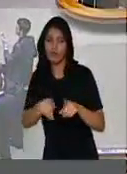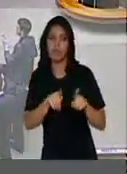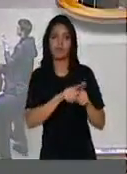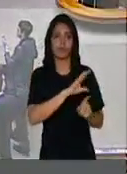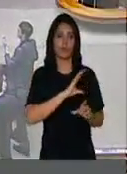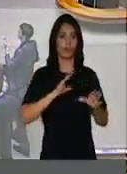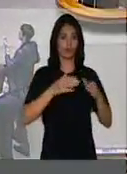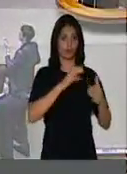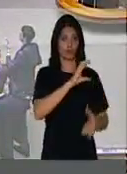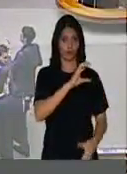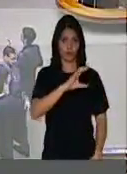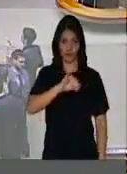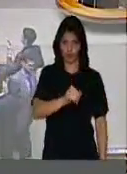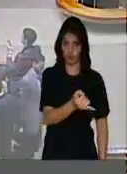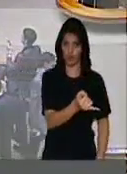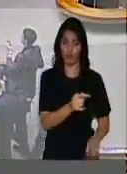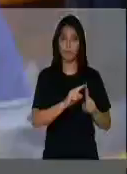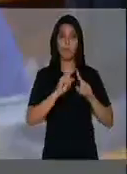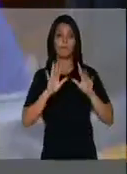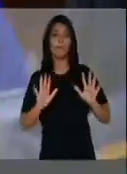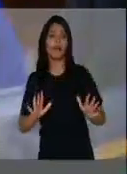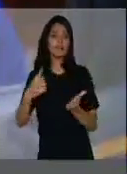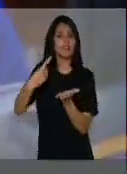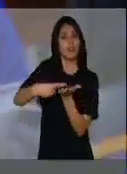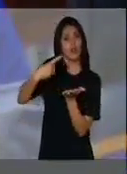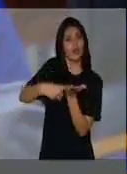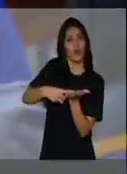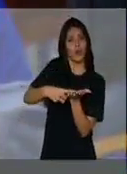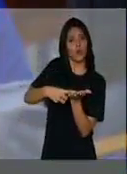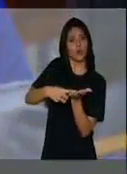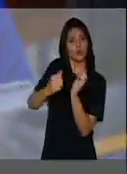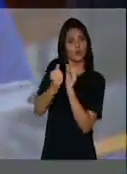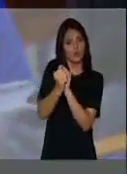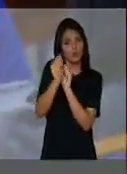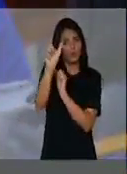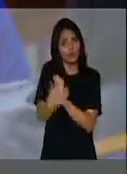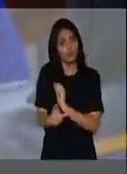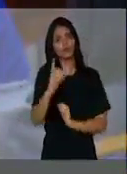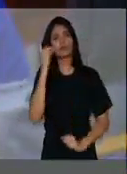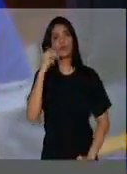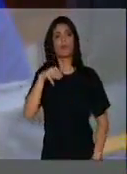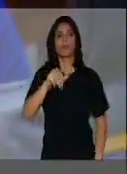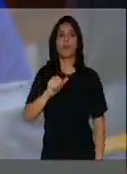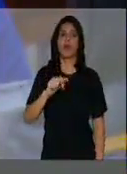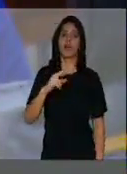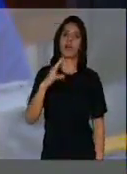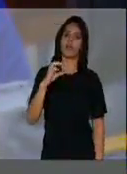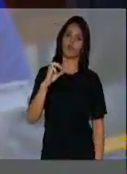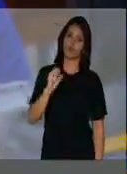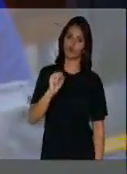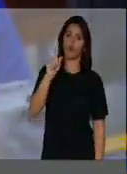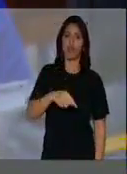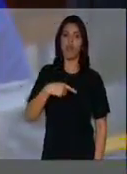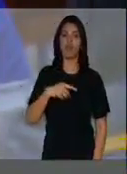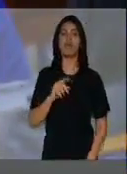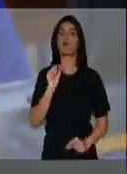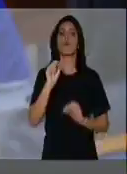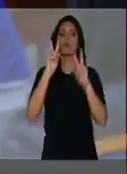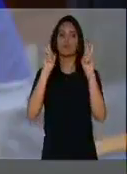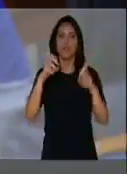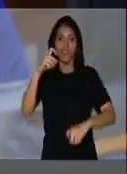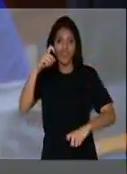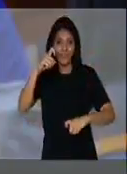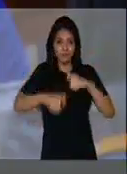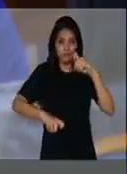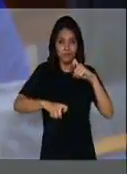na Comissão de Justiça, mas nós já temos um acordo com o deputado Marcos Rogério, enfim, que é a questão do estupro. Na